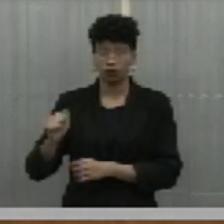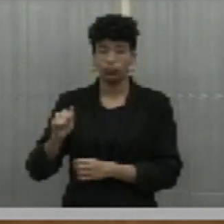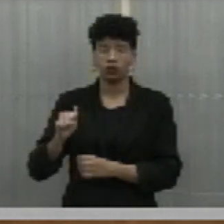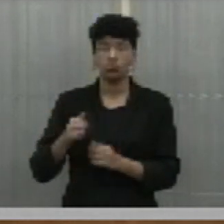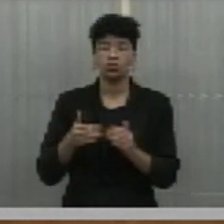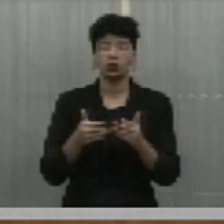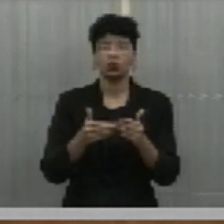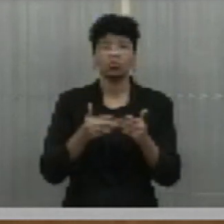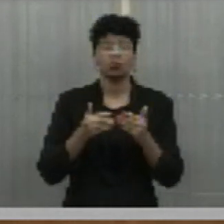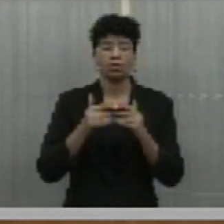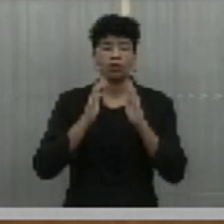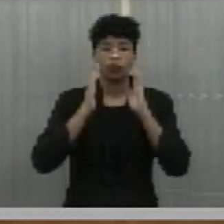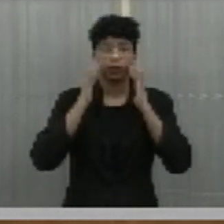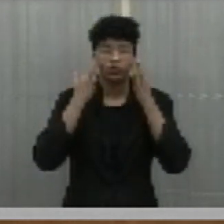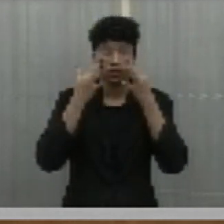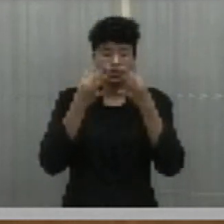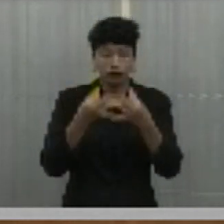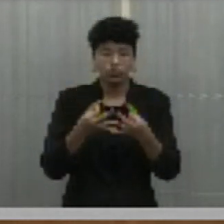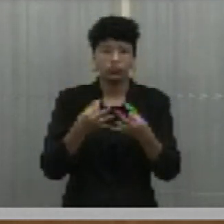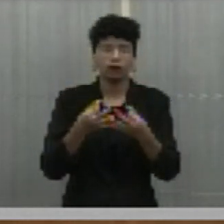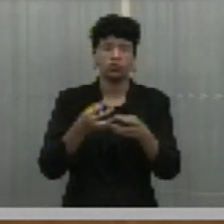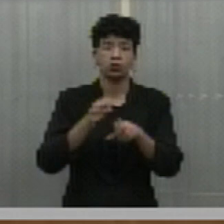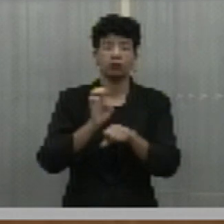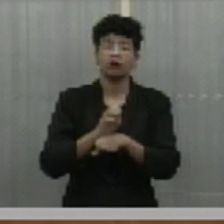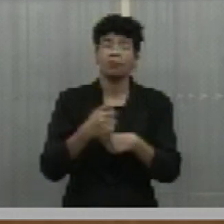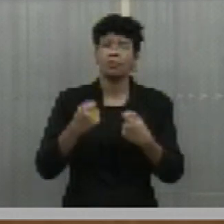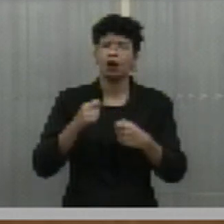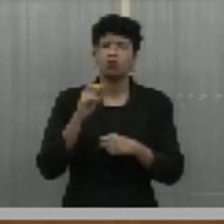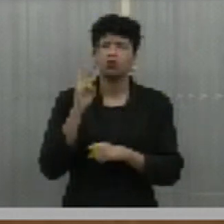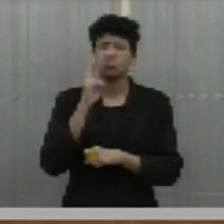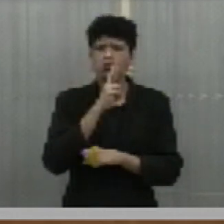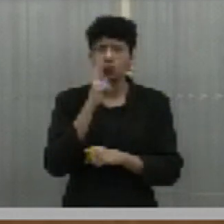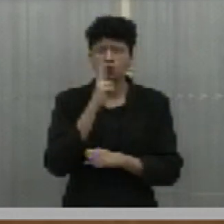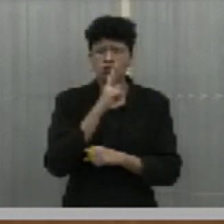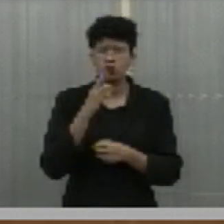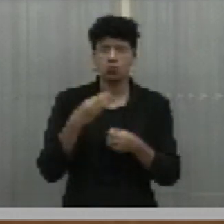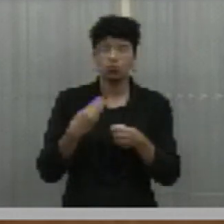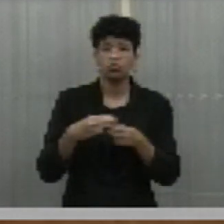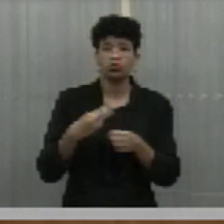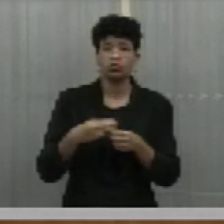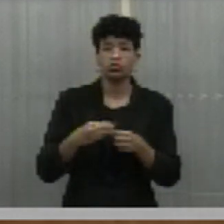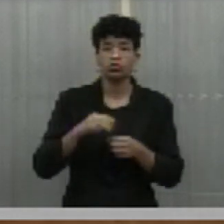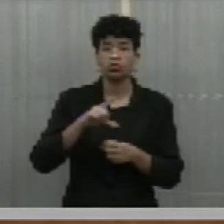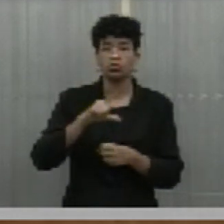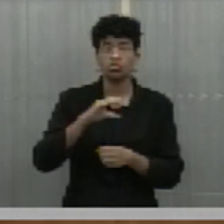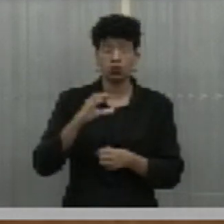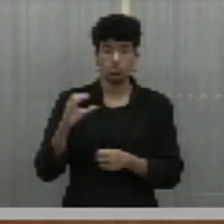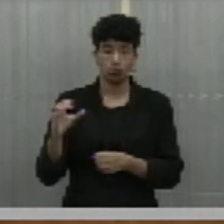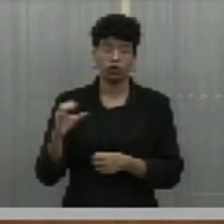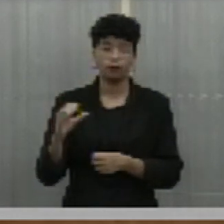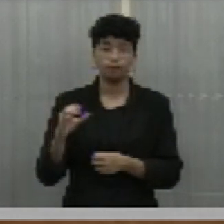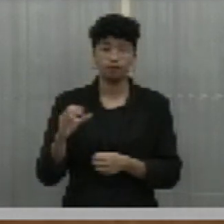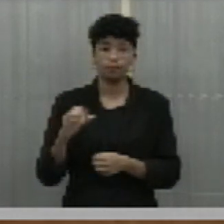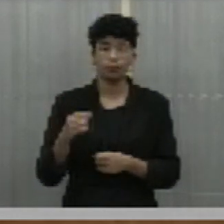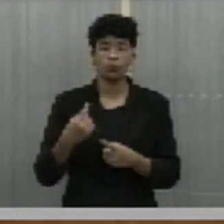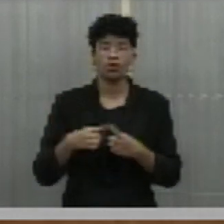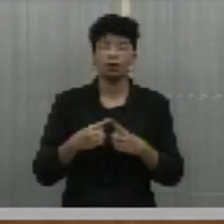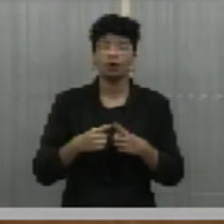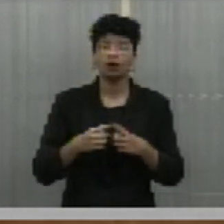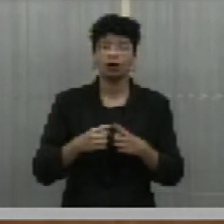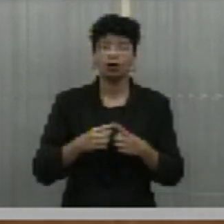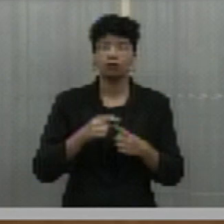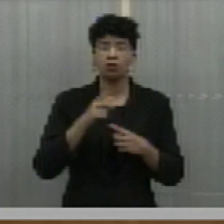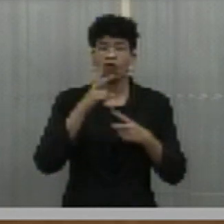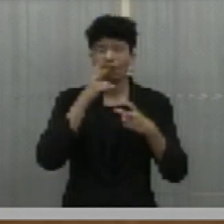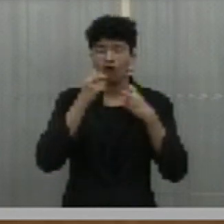solicitando atenção ao estado de emergência que se encontra no município de Ulisses Corrêa, devido às inundações causadas